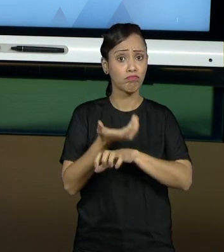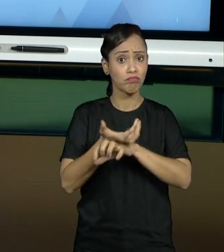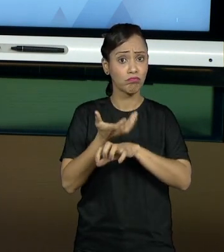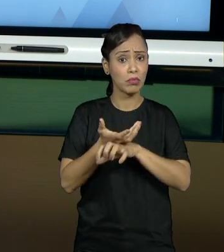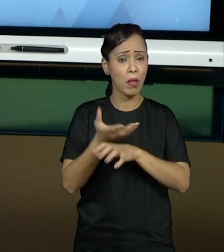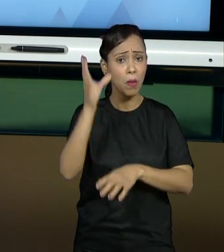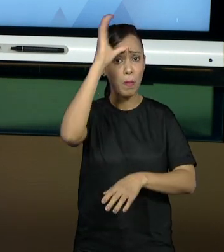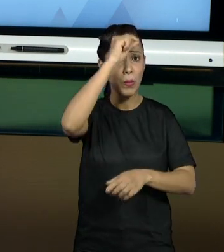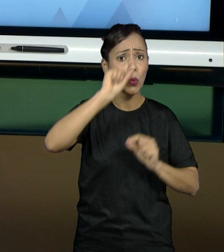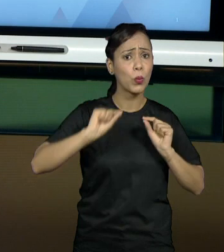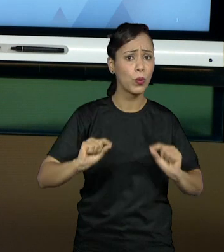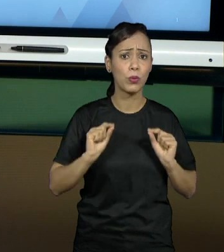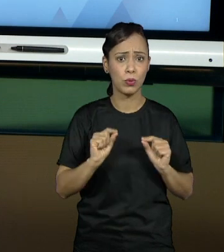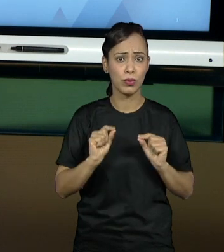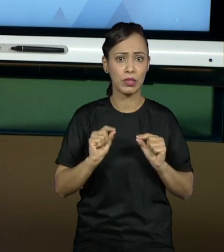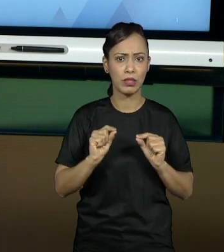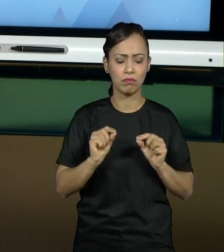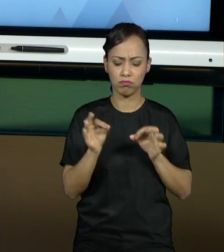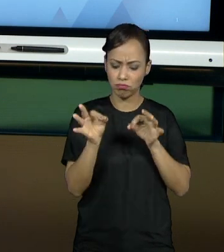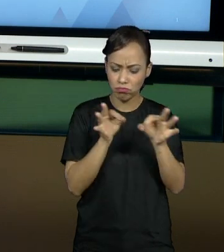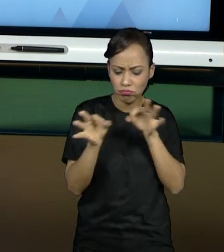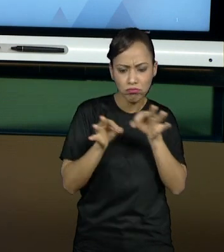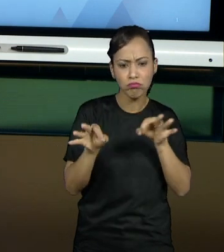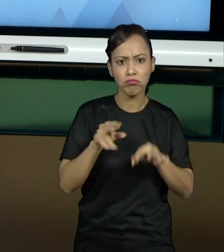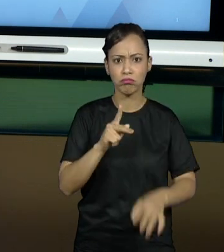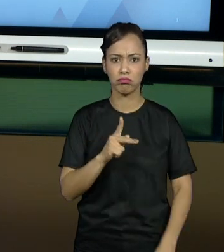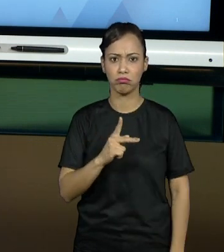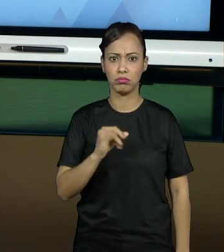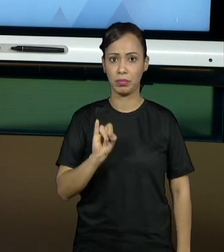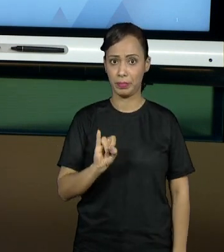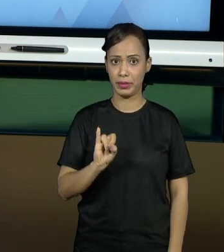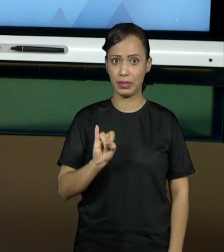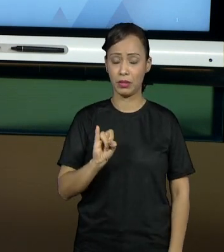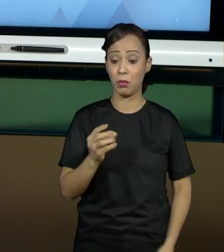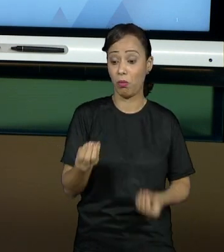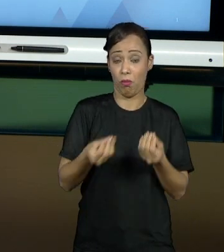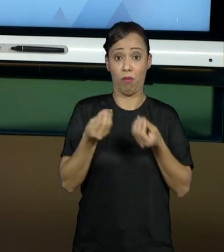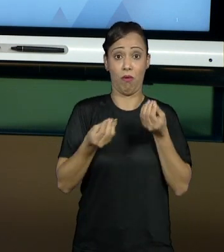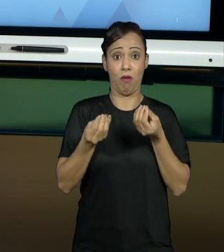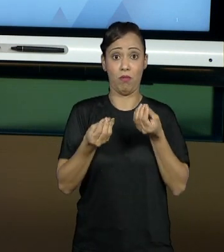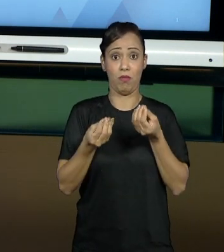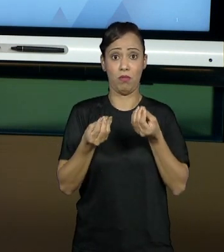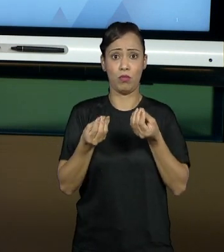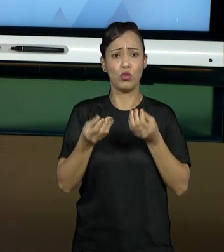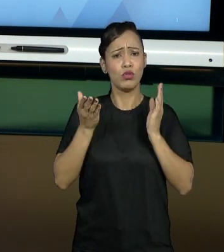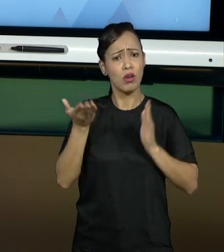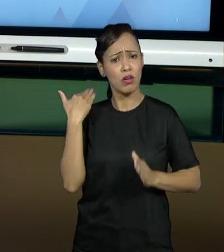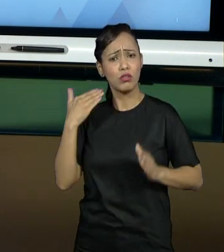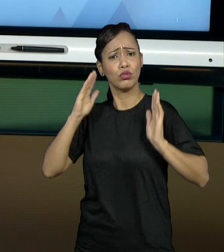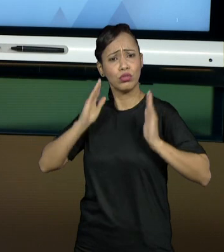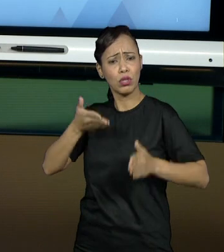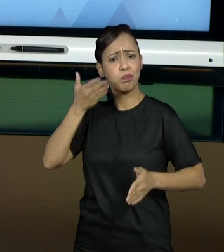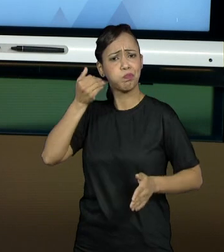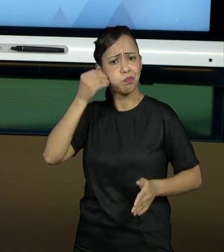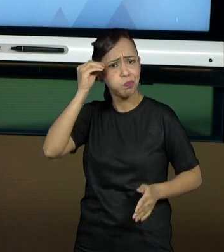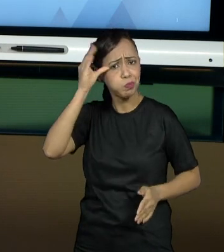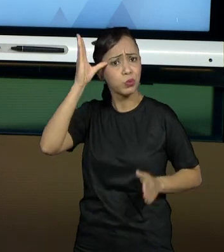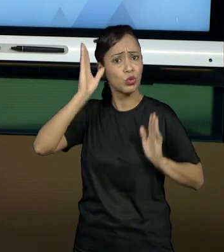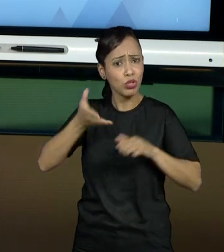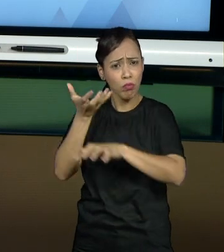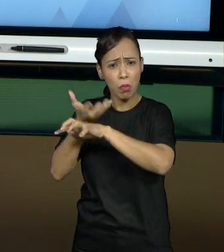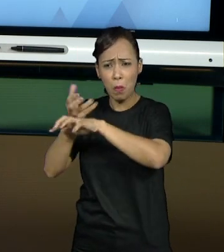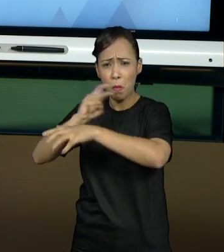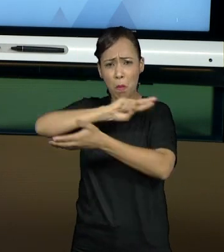tratar de como desenvolver um projeto integrador, utilizando o conhecimento já obtido em todas as disciplinas que você